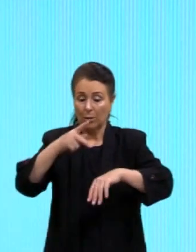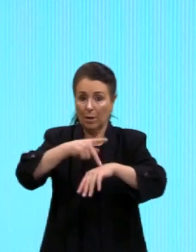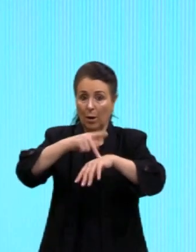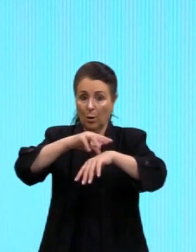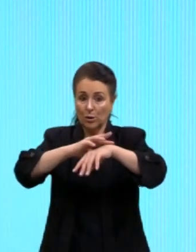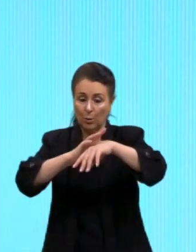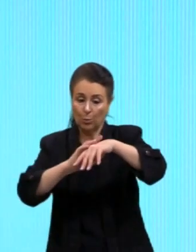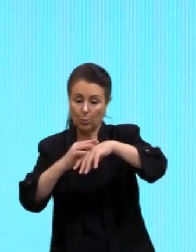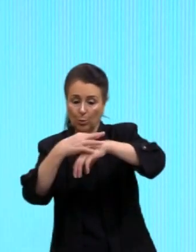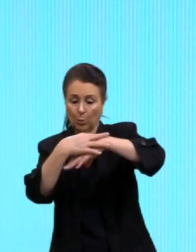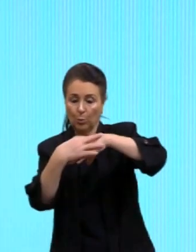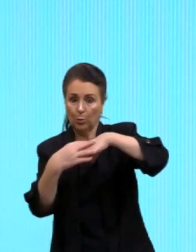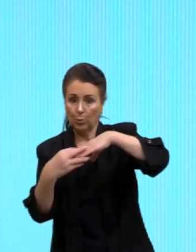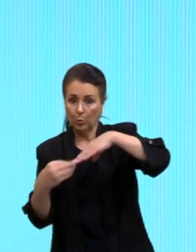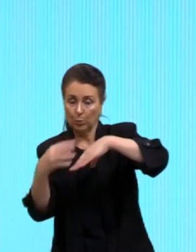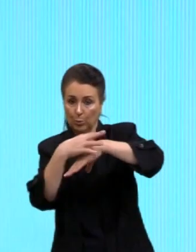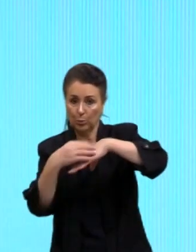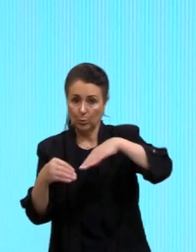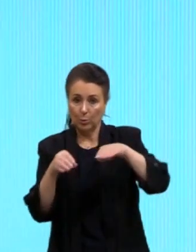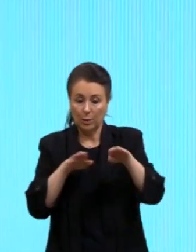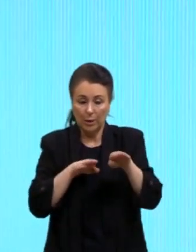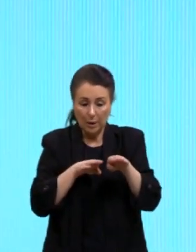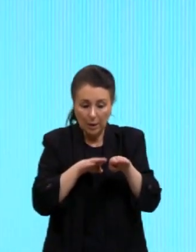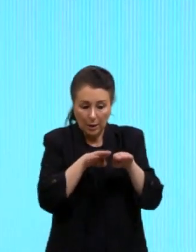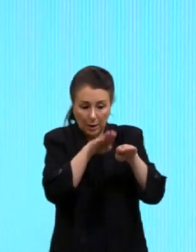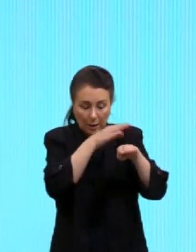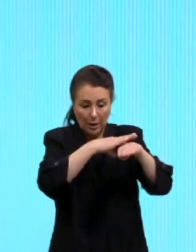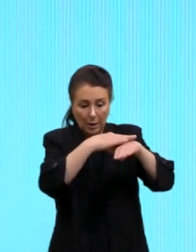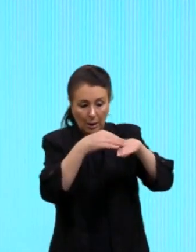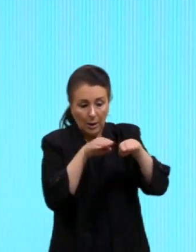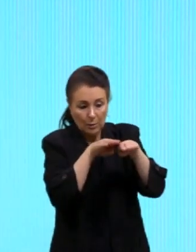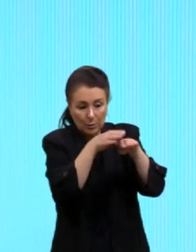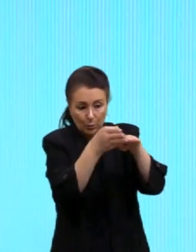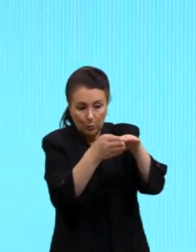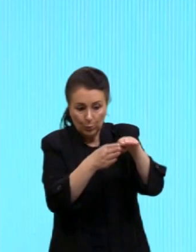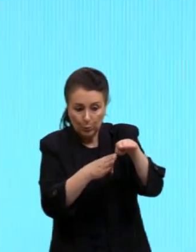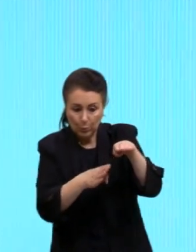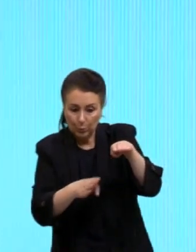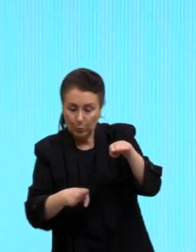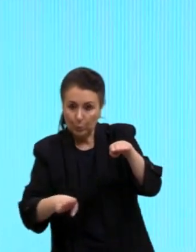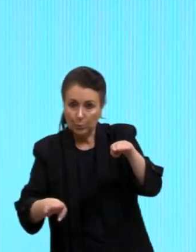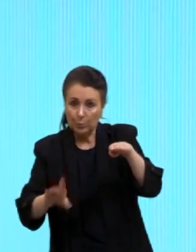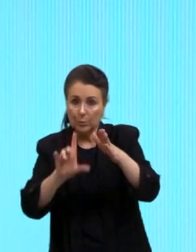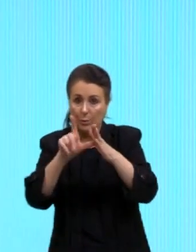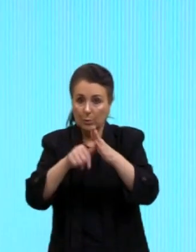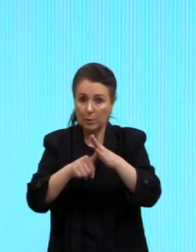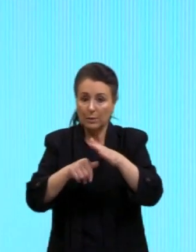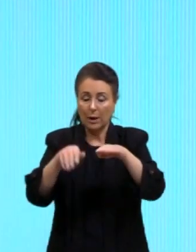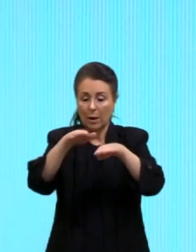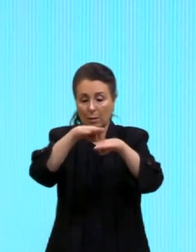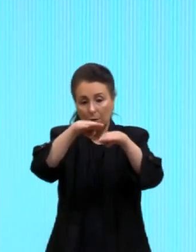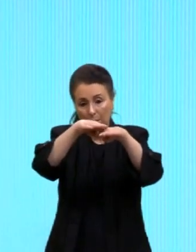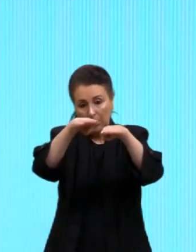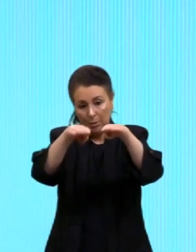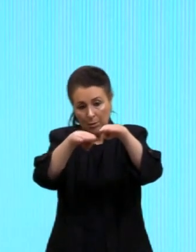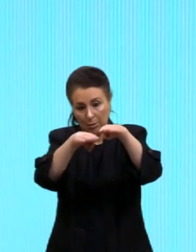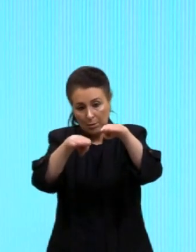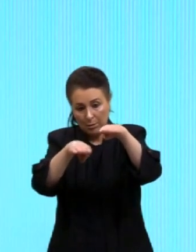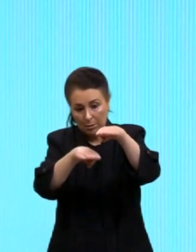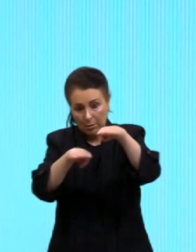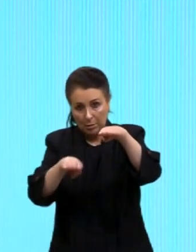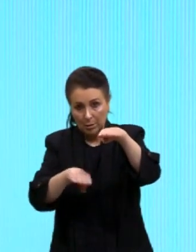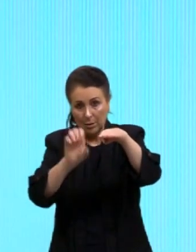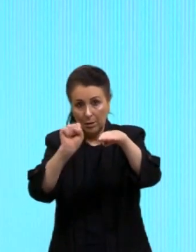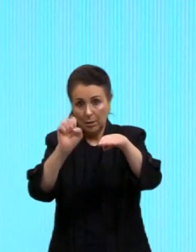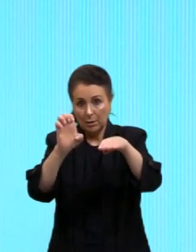Depois, você tem a erosão, que é o transporte desse sedimento. E, por final, você tem a sedimentação, que é o depósito desse